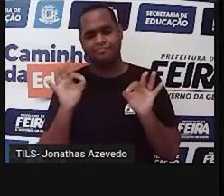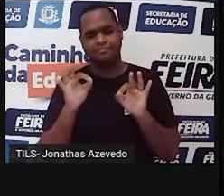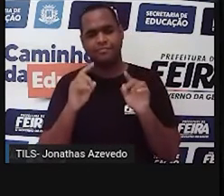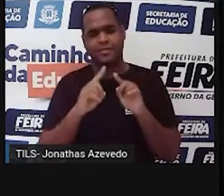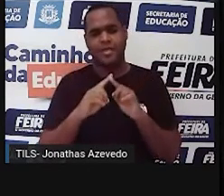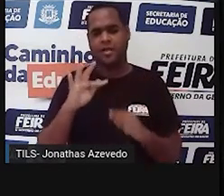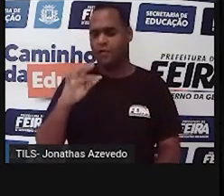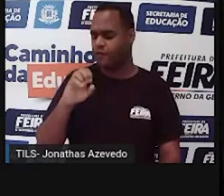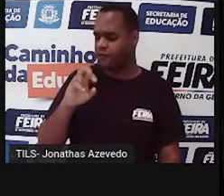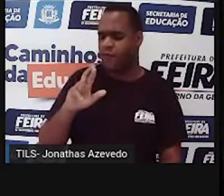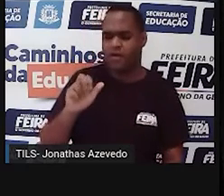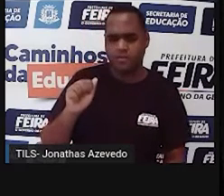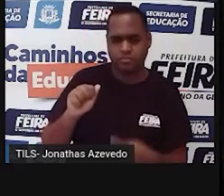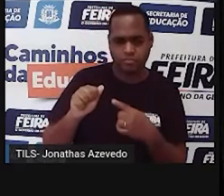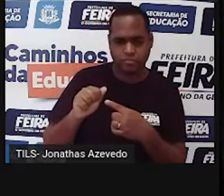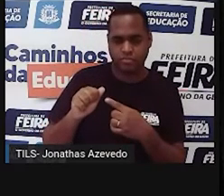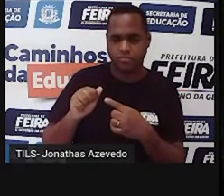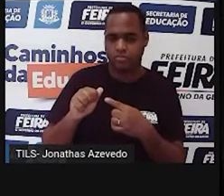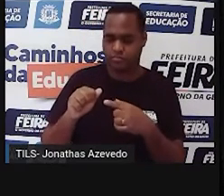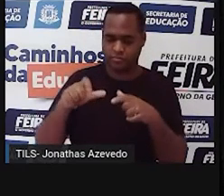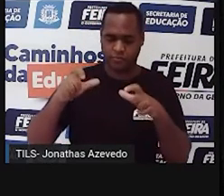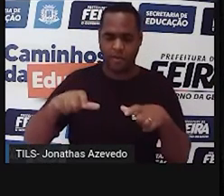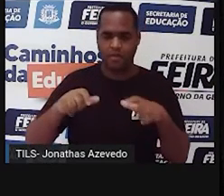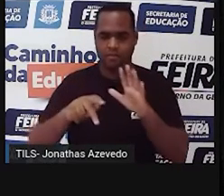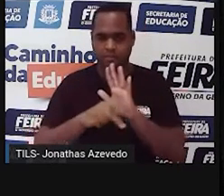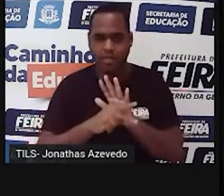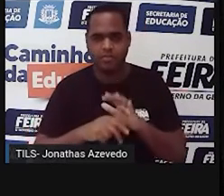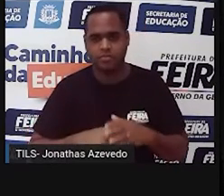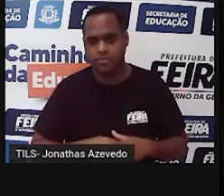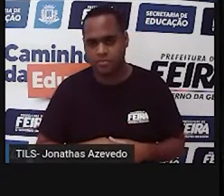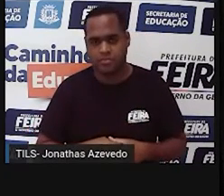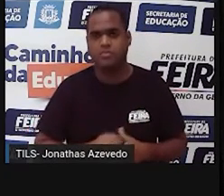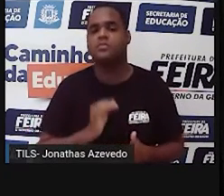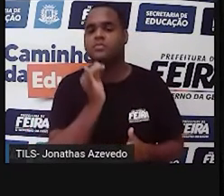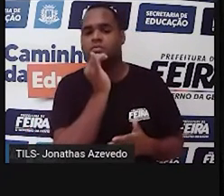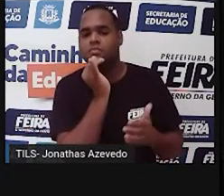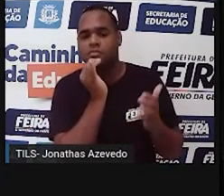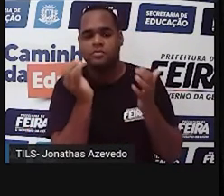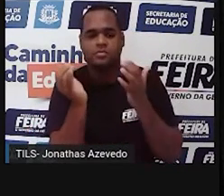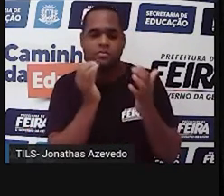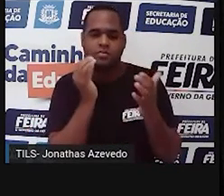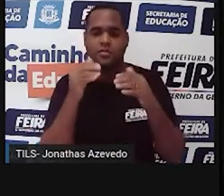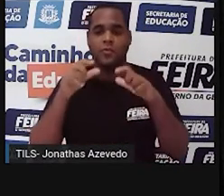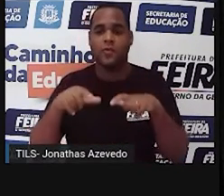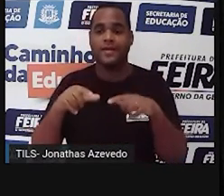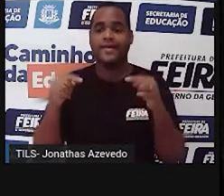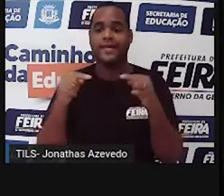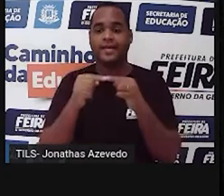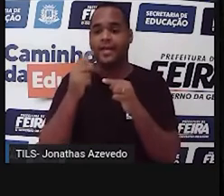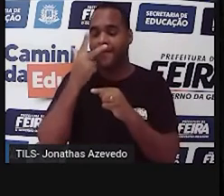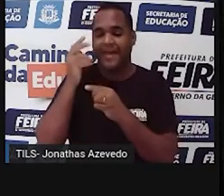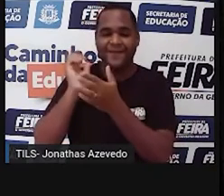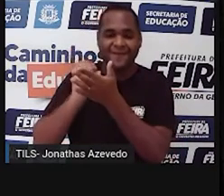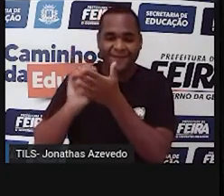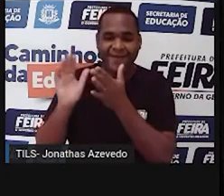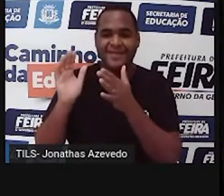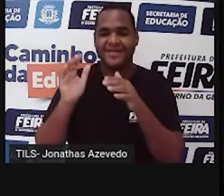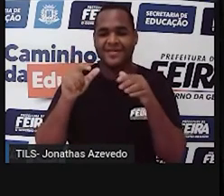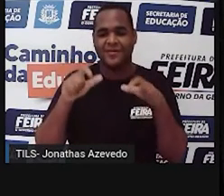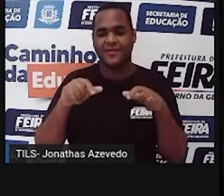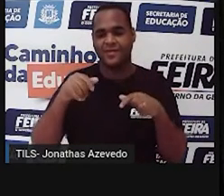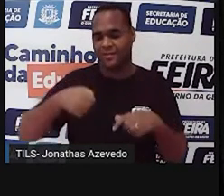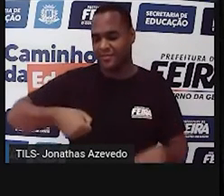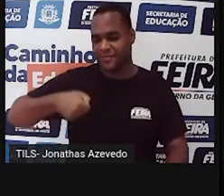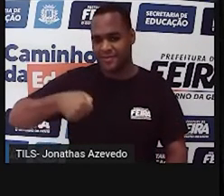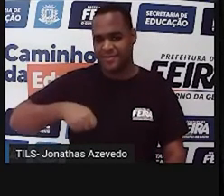seria comumente um advérbio de lugar. Olha o exemplo. O objeto está fora da bolsa. Então,